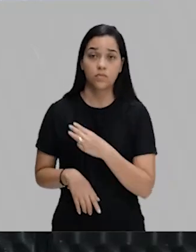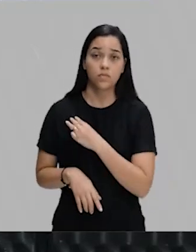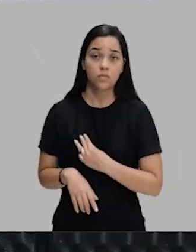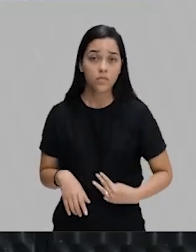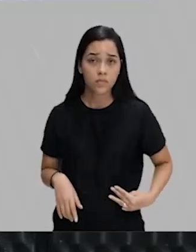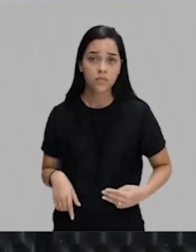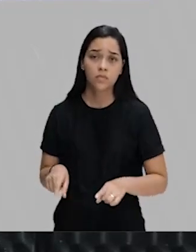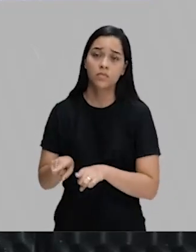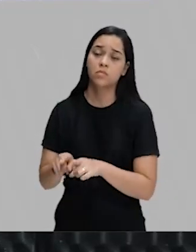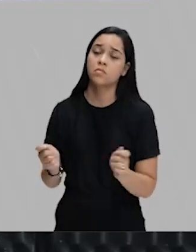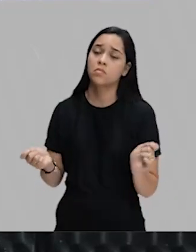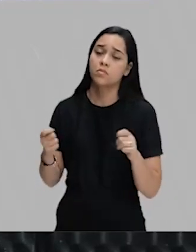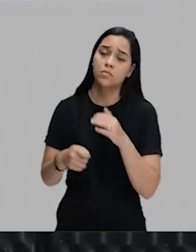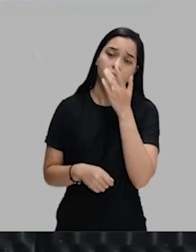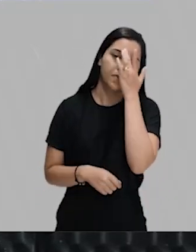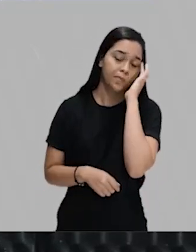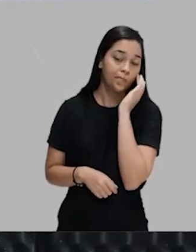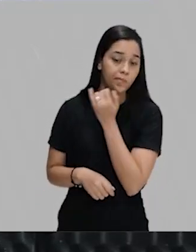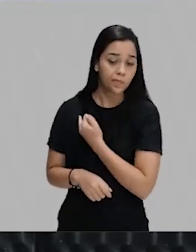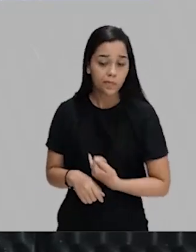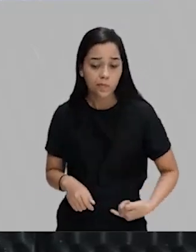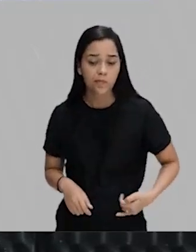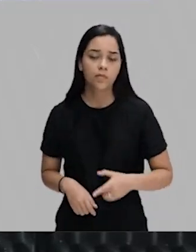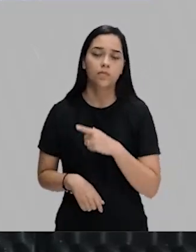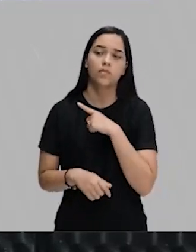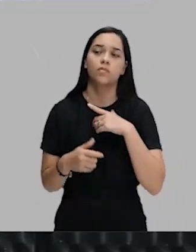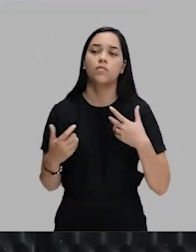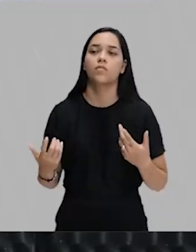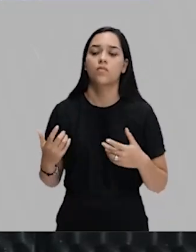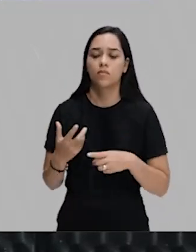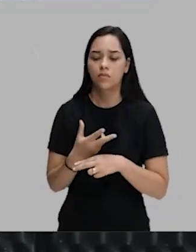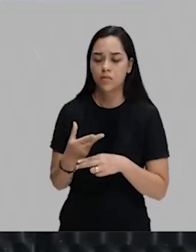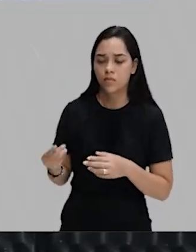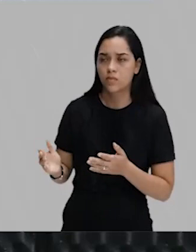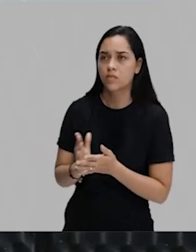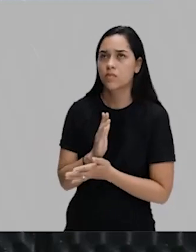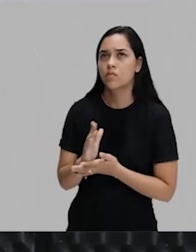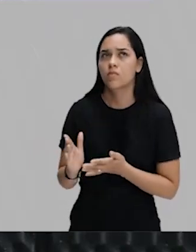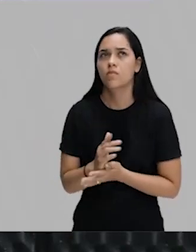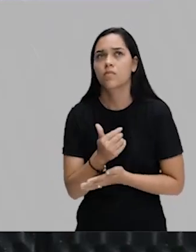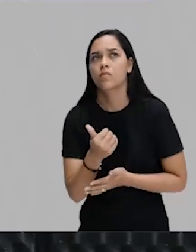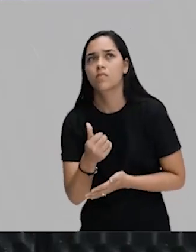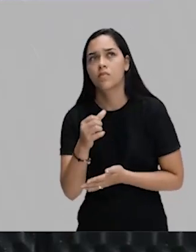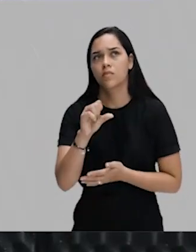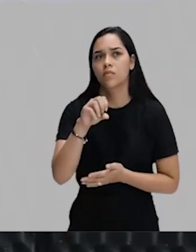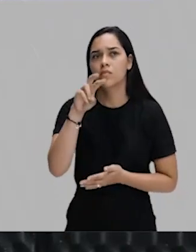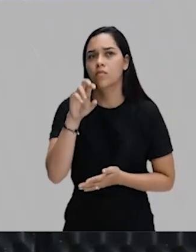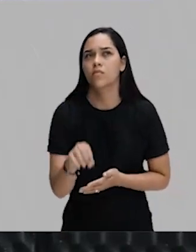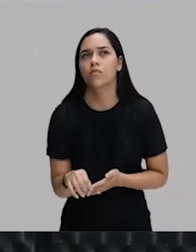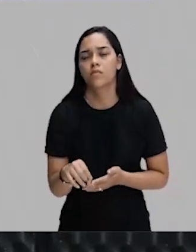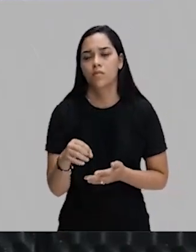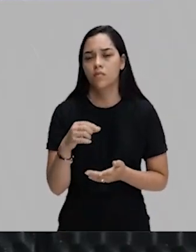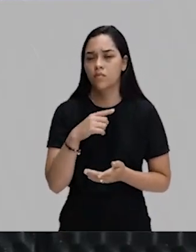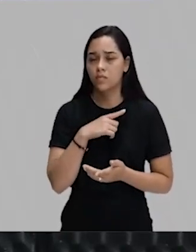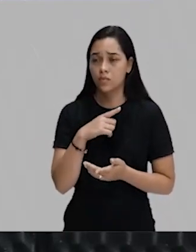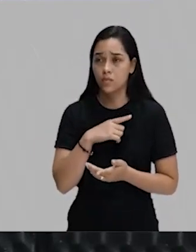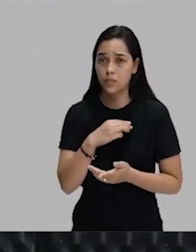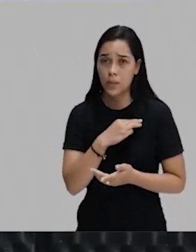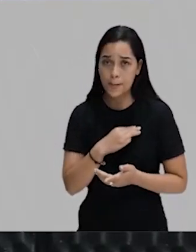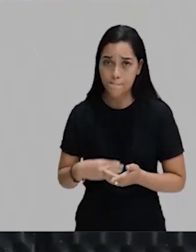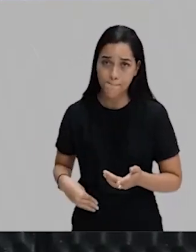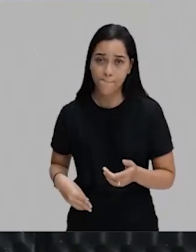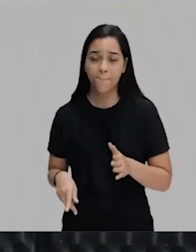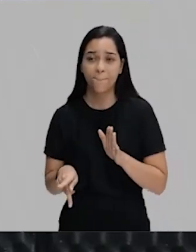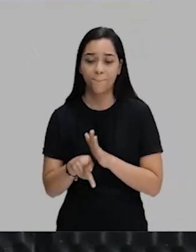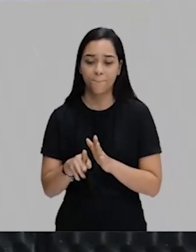Por mais que o imperador, ele tenha obtido ali por volta de 1850, que ele obteu o Ministério